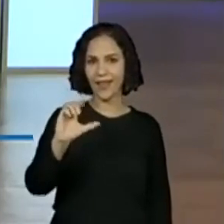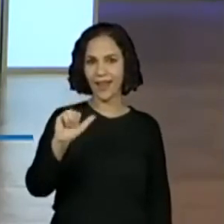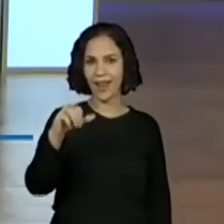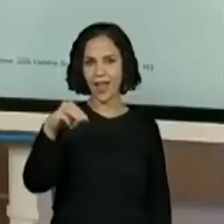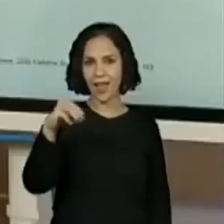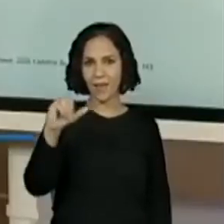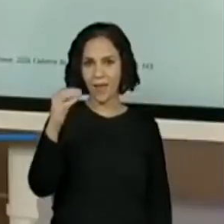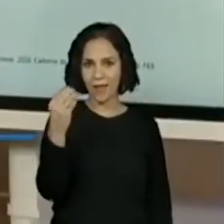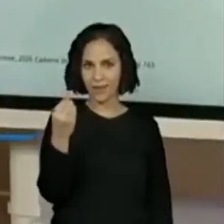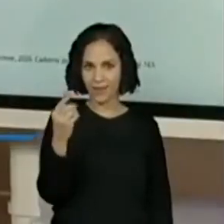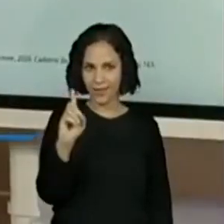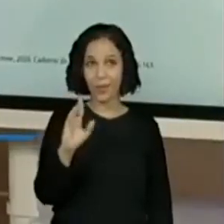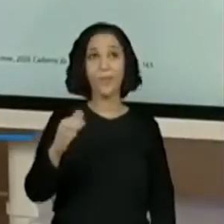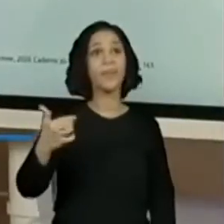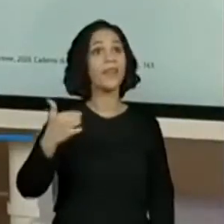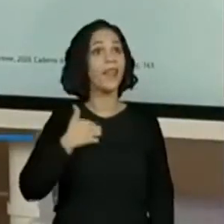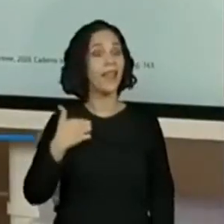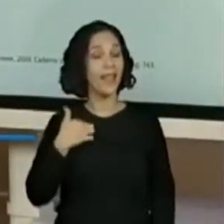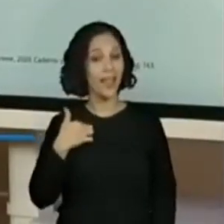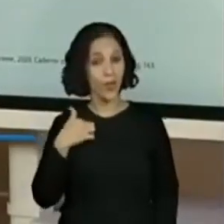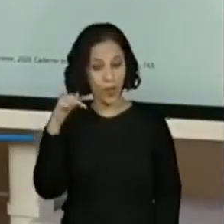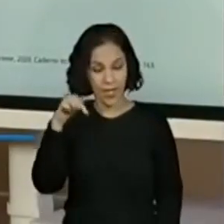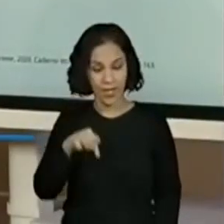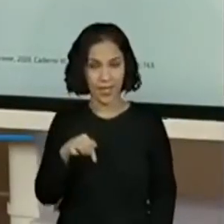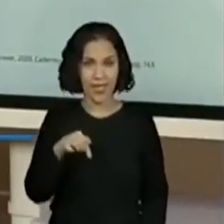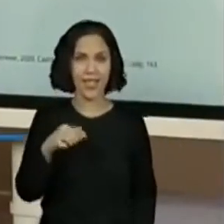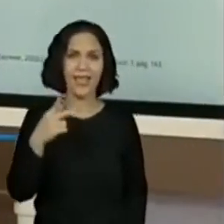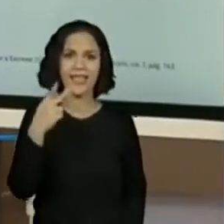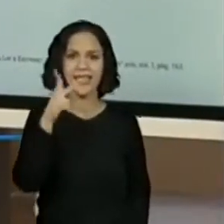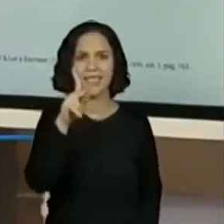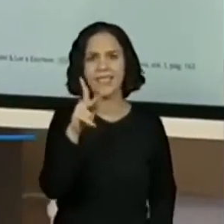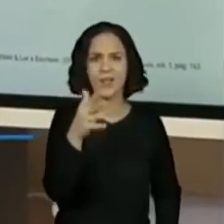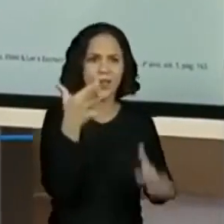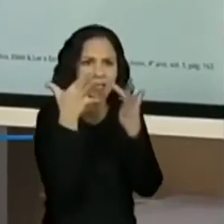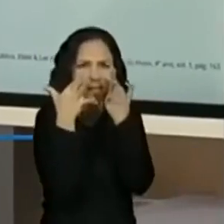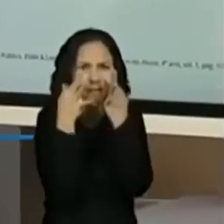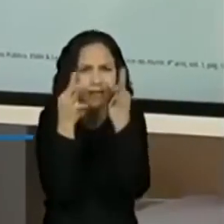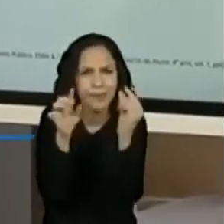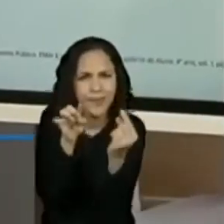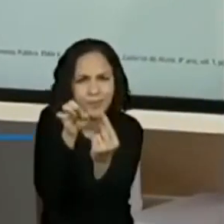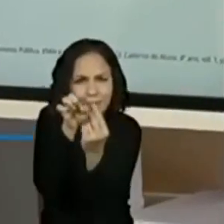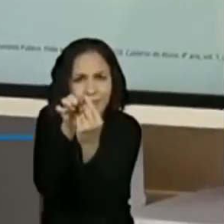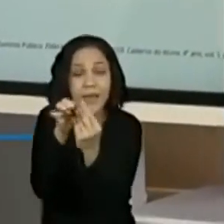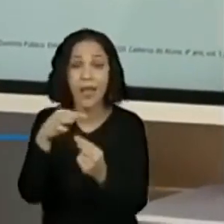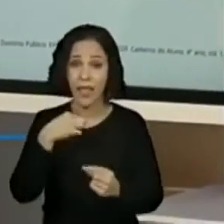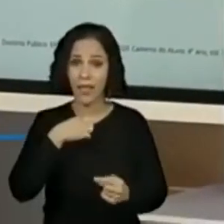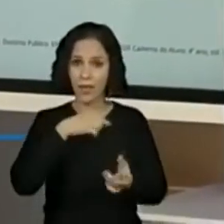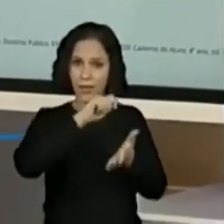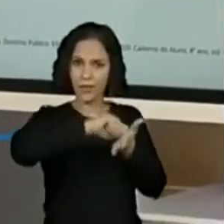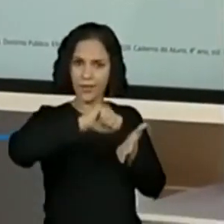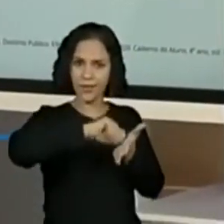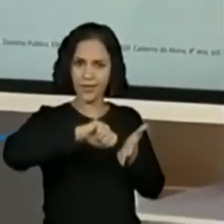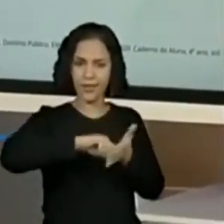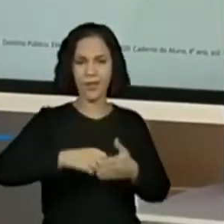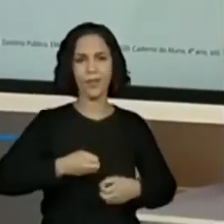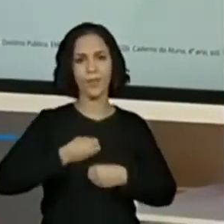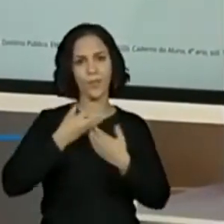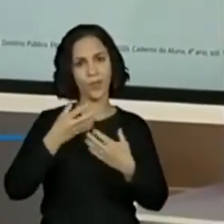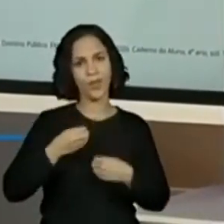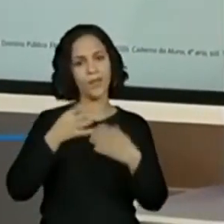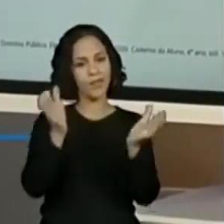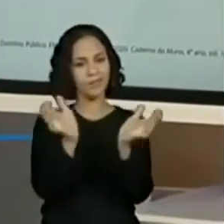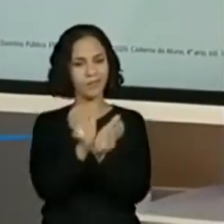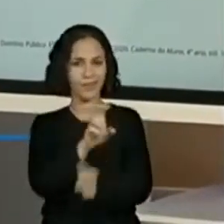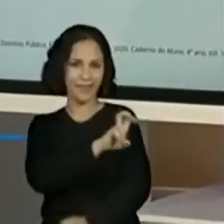aqui, no fundinho do coração de vocês, lá no fundinho do olho, eu escrevi um poema para a galerinha do quinto ano.